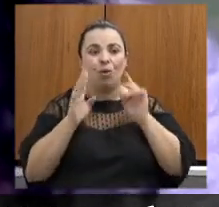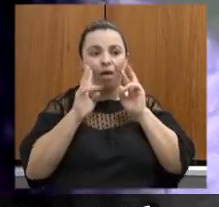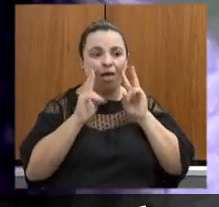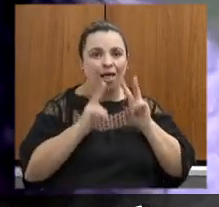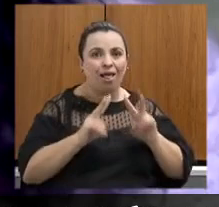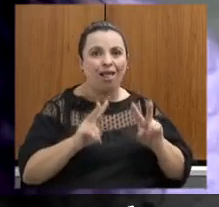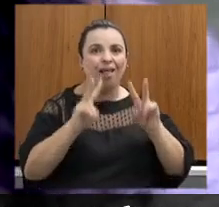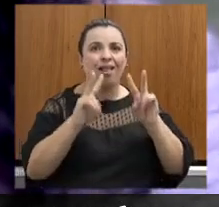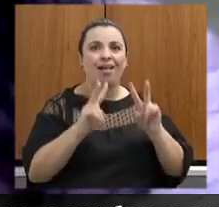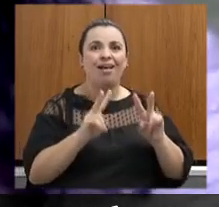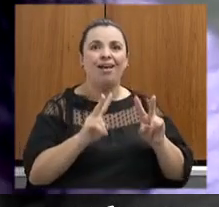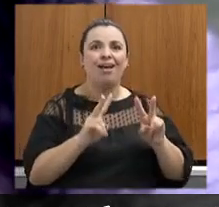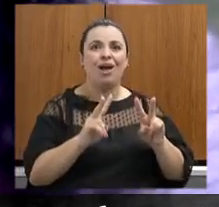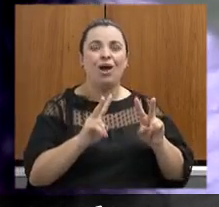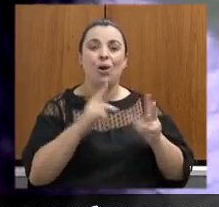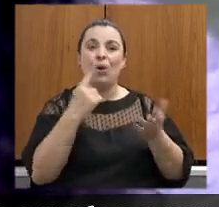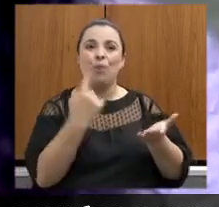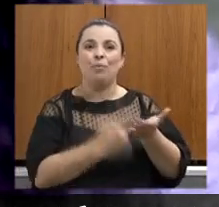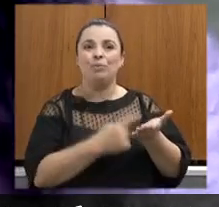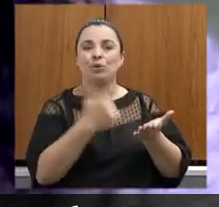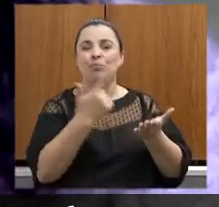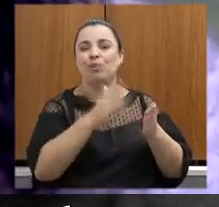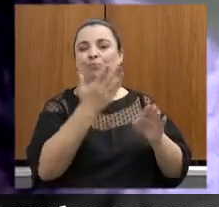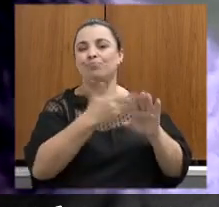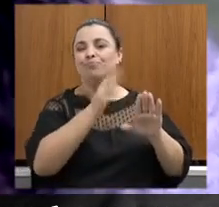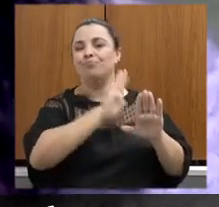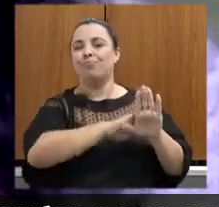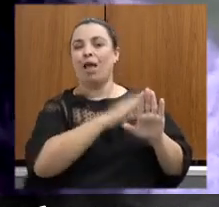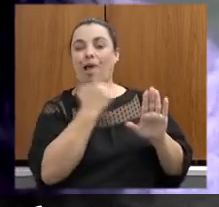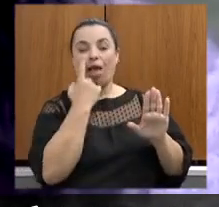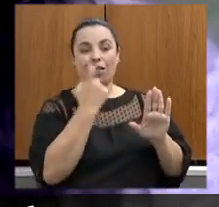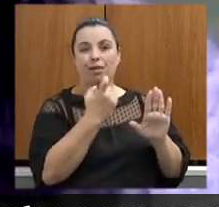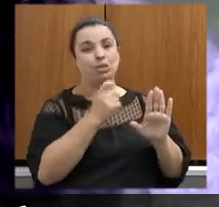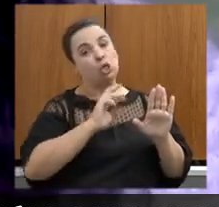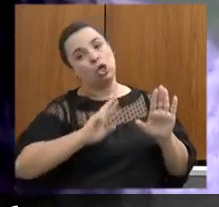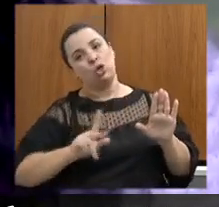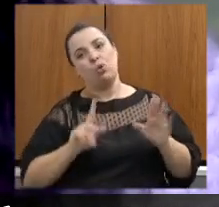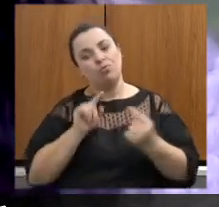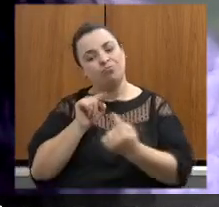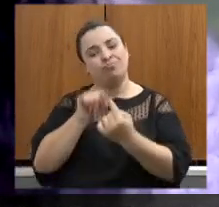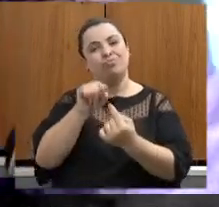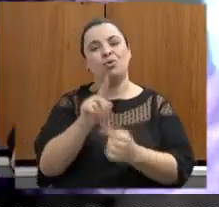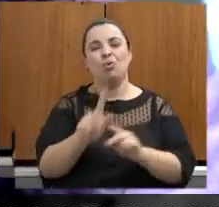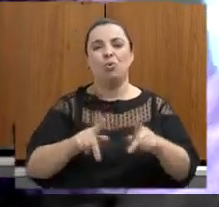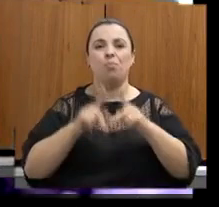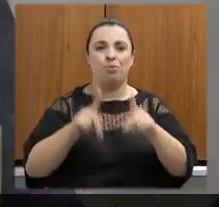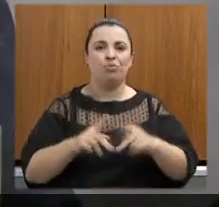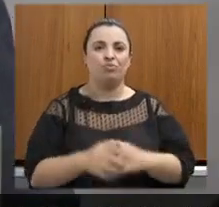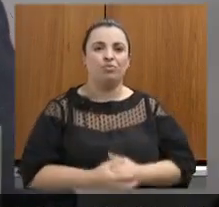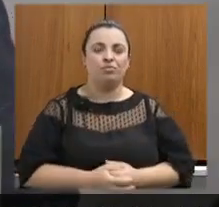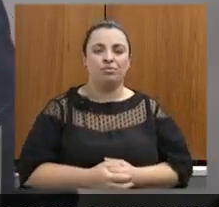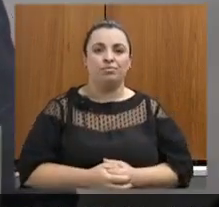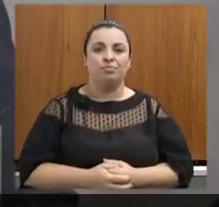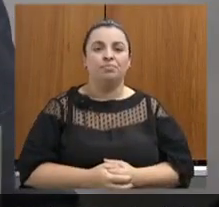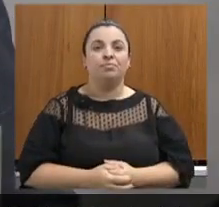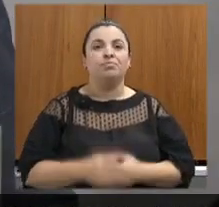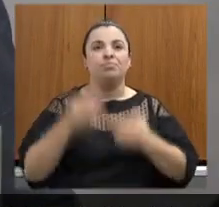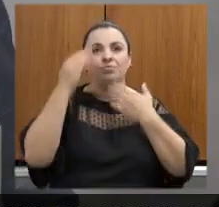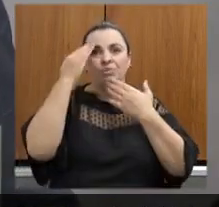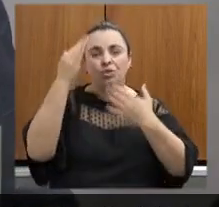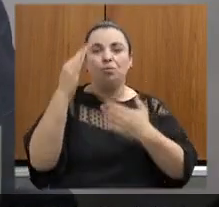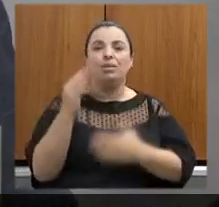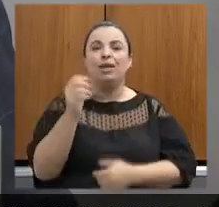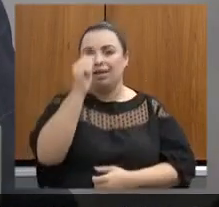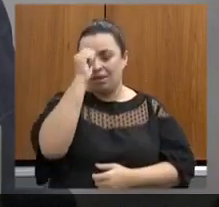comprometido com outros interesses que não o interesse da nossa população muito obrigado deputada Ana Paula aproveito aqui presidente